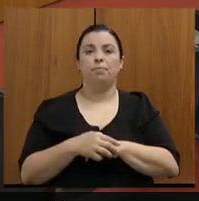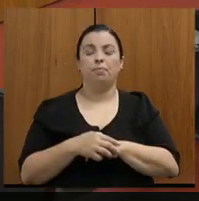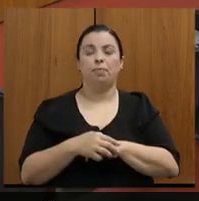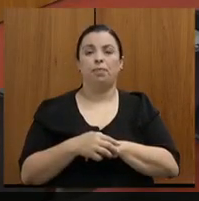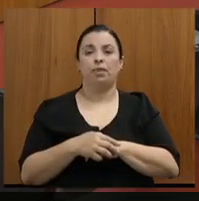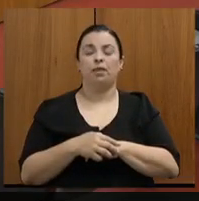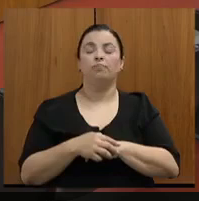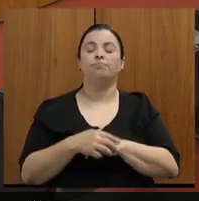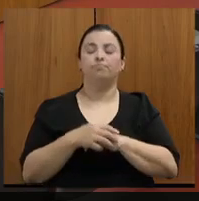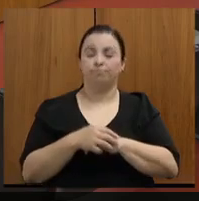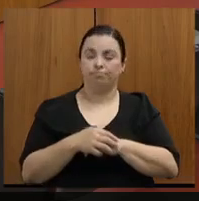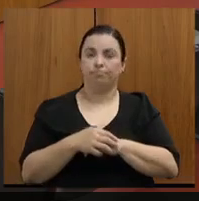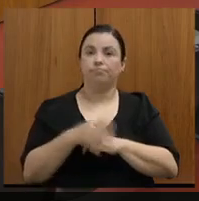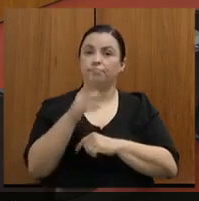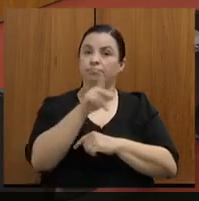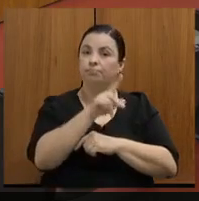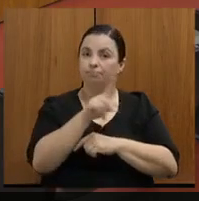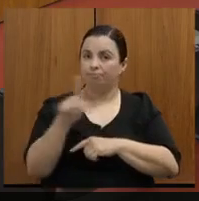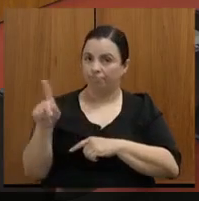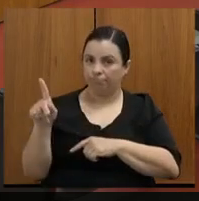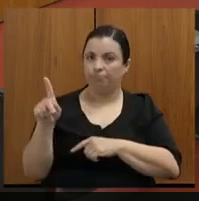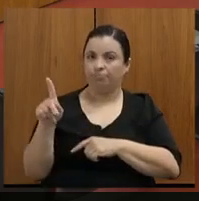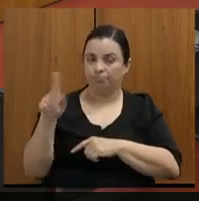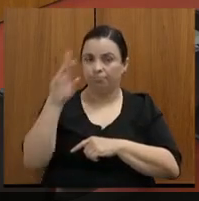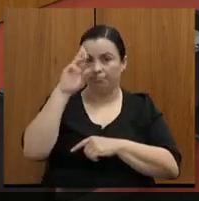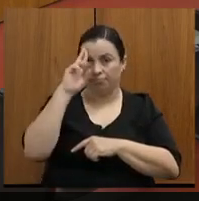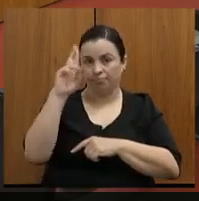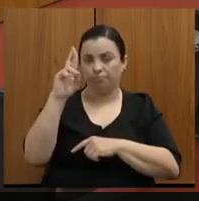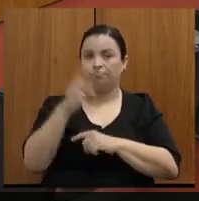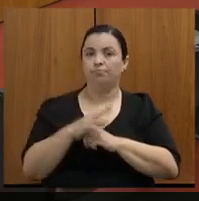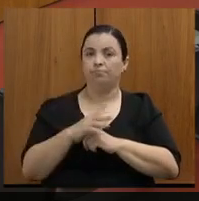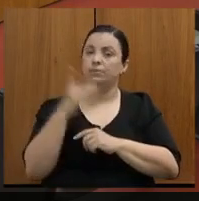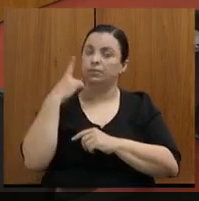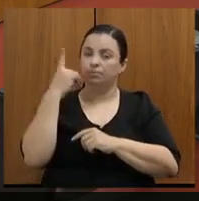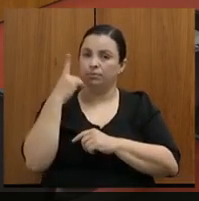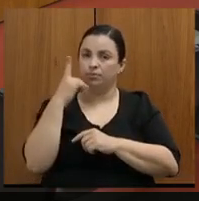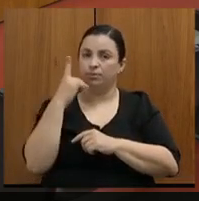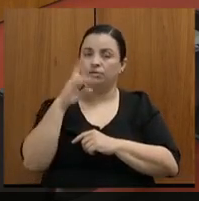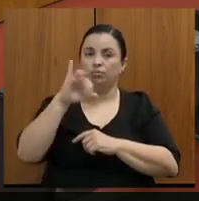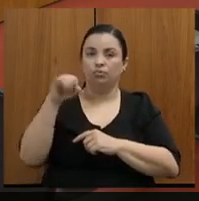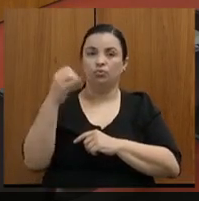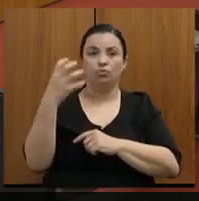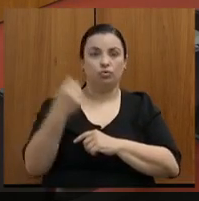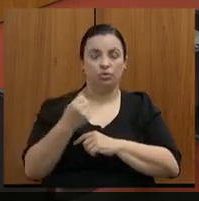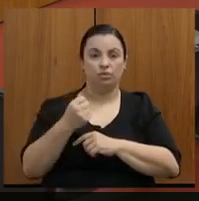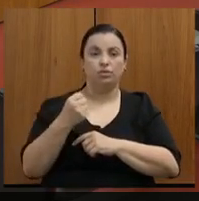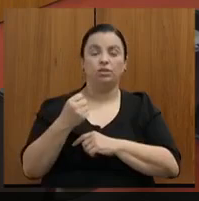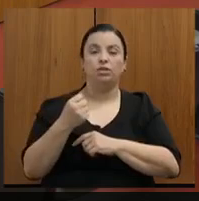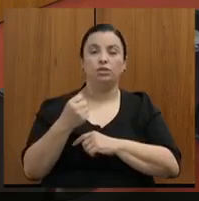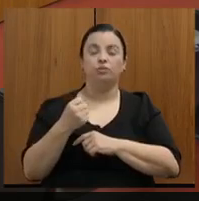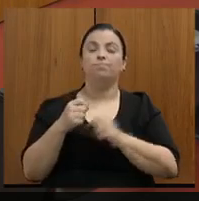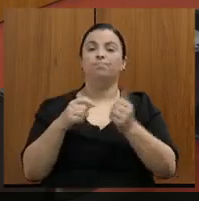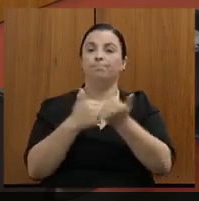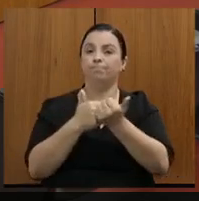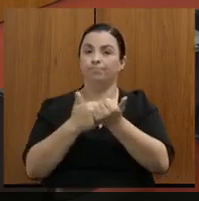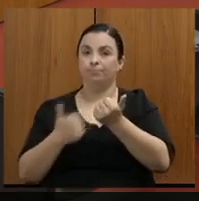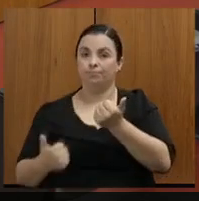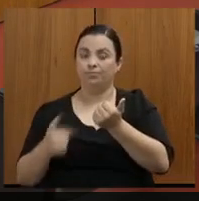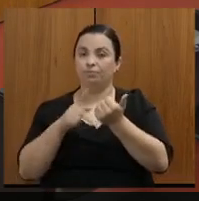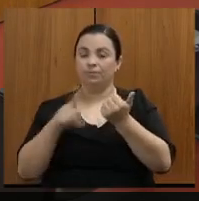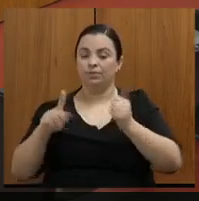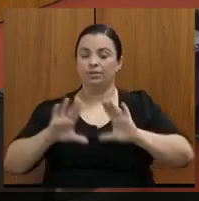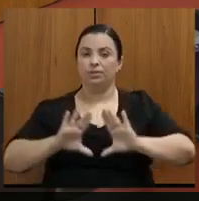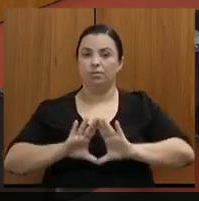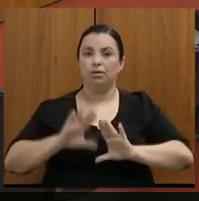Sr. Presidente, deputado João Leite, Sr. Vice-Presidente da Casa, deputado Antônio Carlos Arantes,